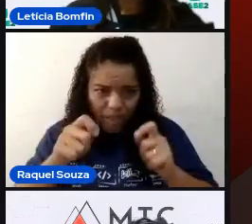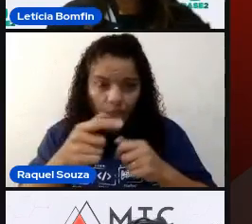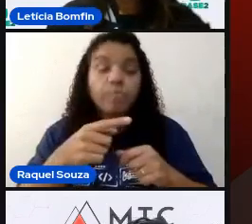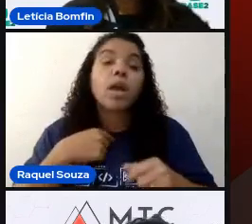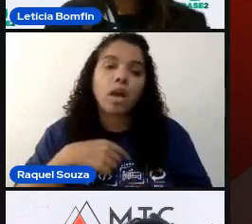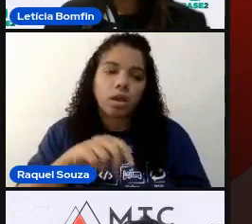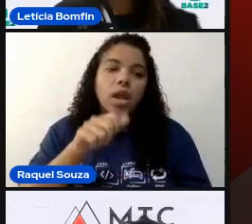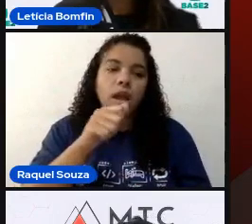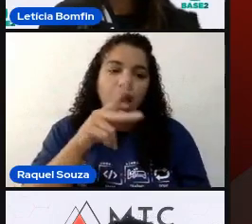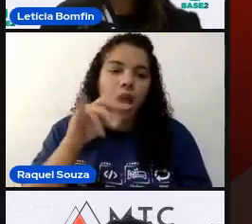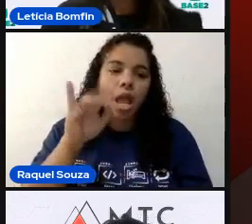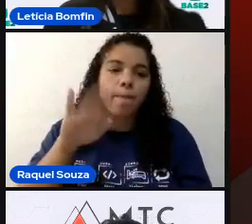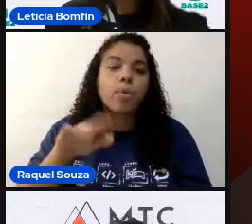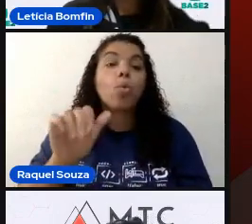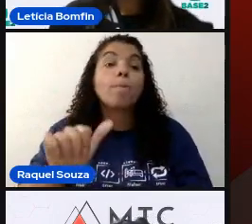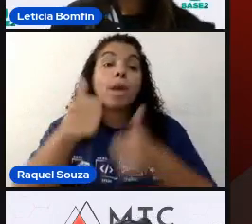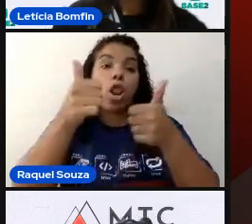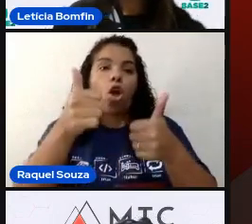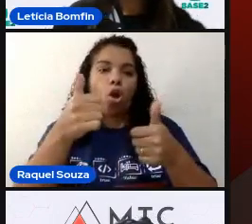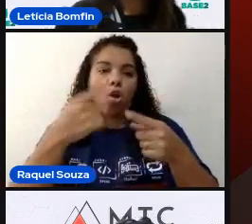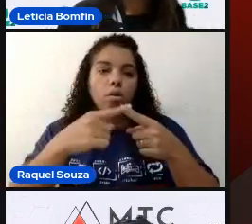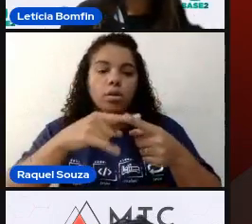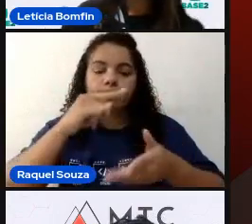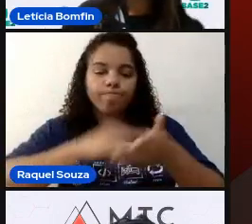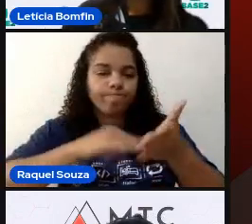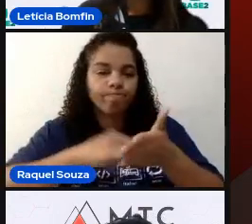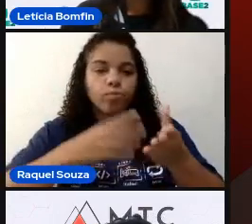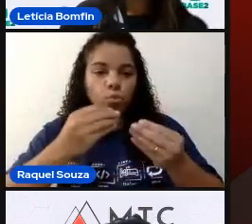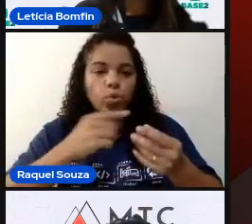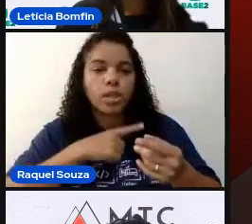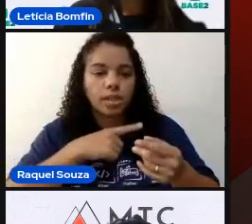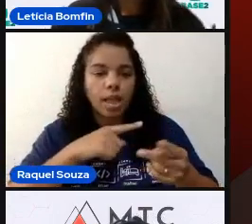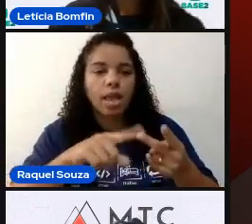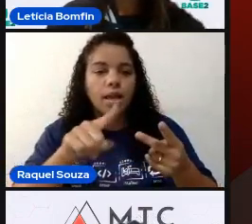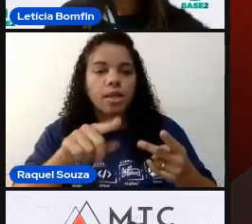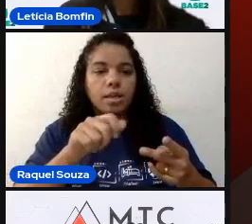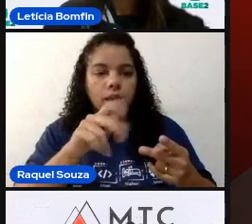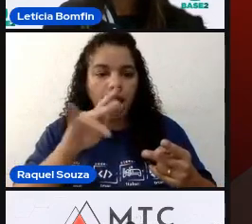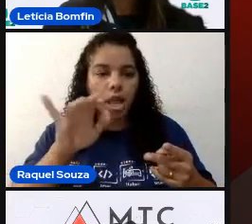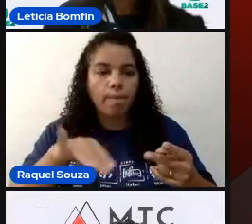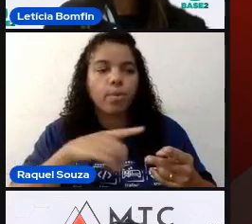Appium seja a melhor delas, porque tem muita documentação sobre isso. O Appium, especificamente.